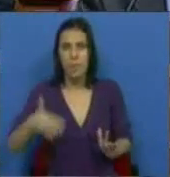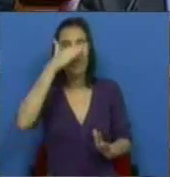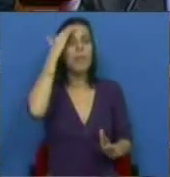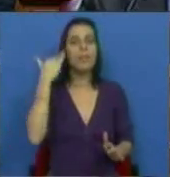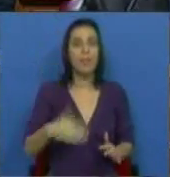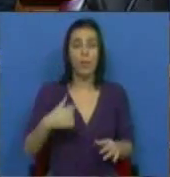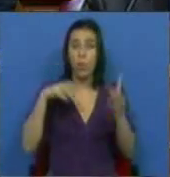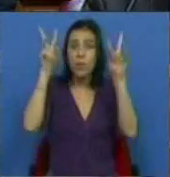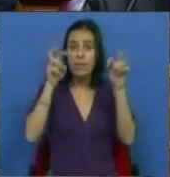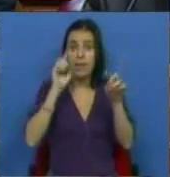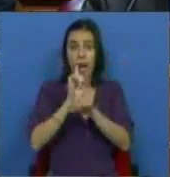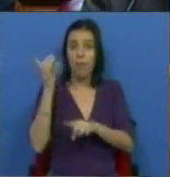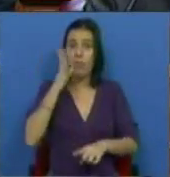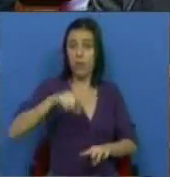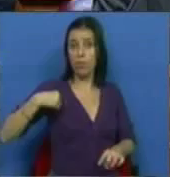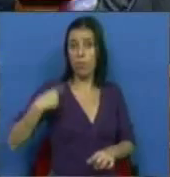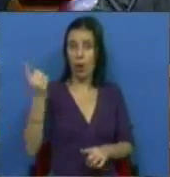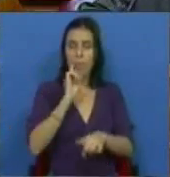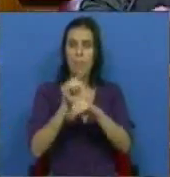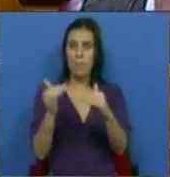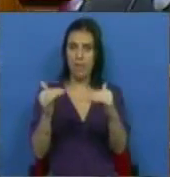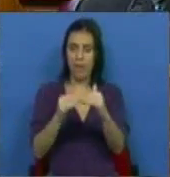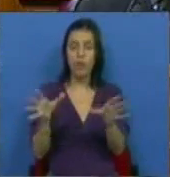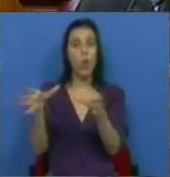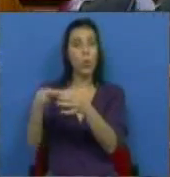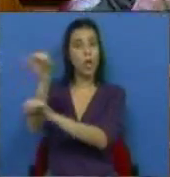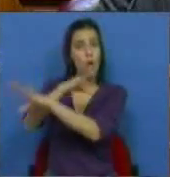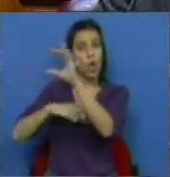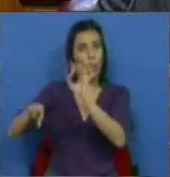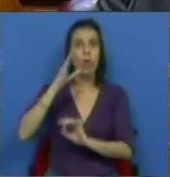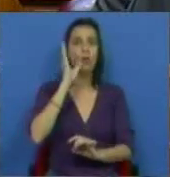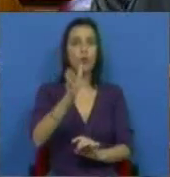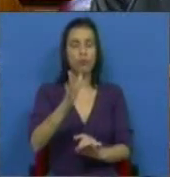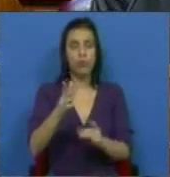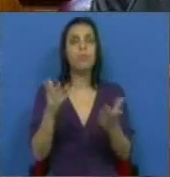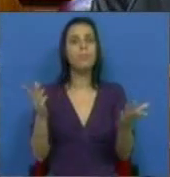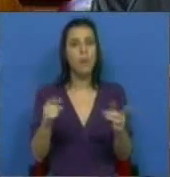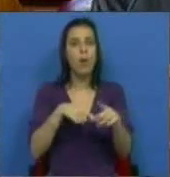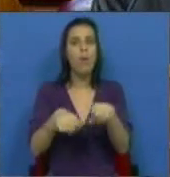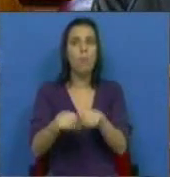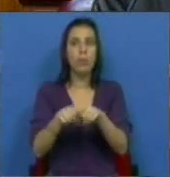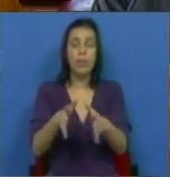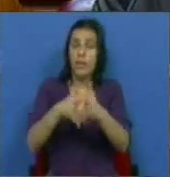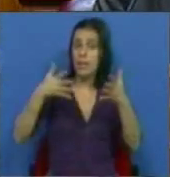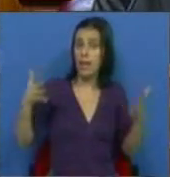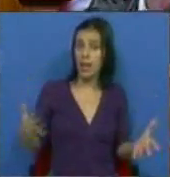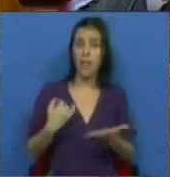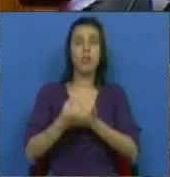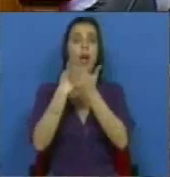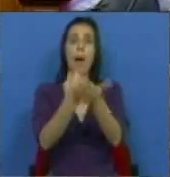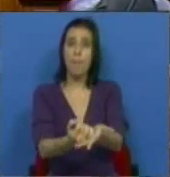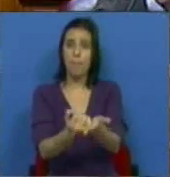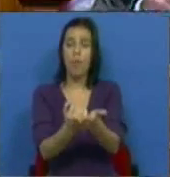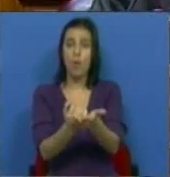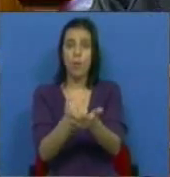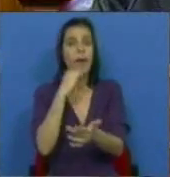difícil, estou a cita-lo. Nessa mesma altura o Conselho Europeu já tinha dito que era para sair das políticas alargadas de apoio